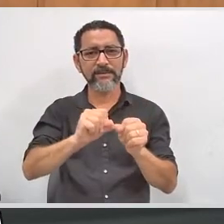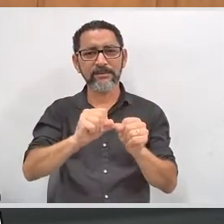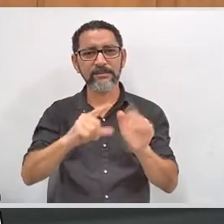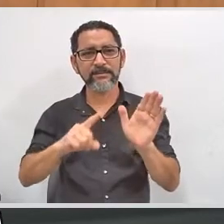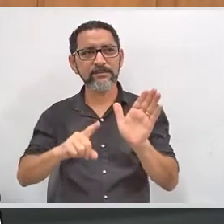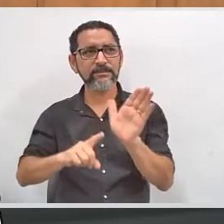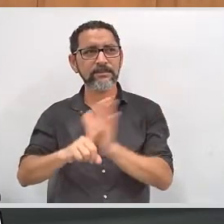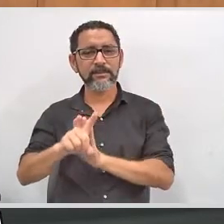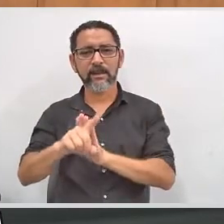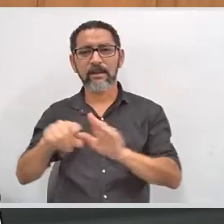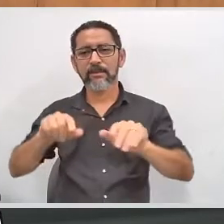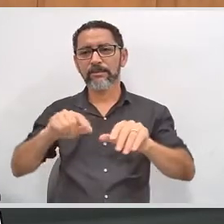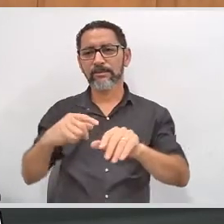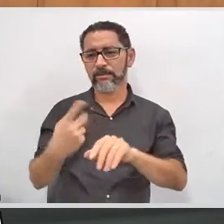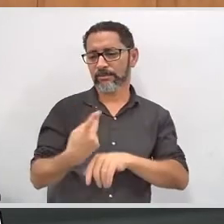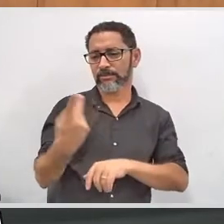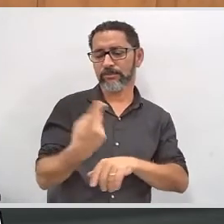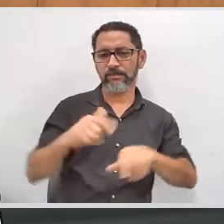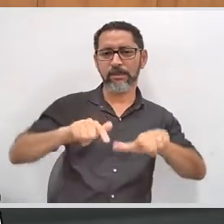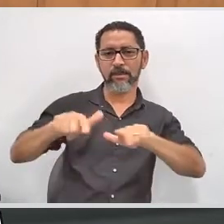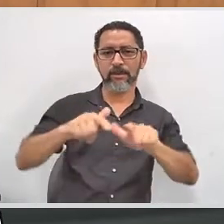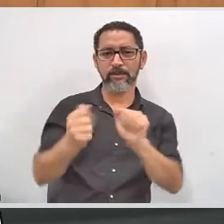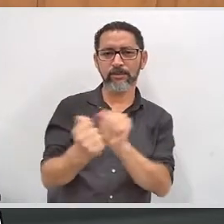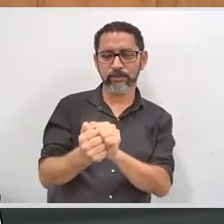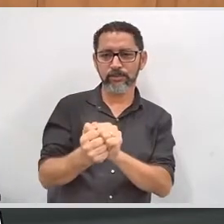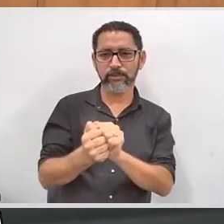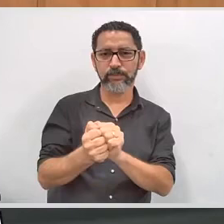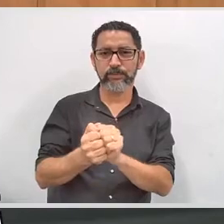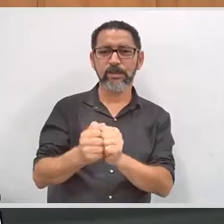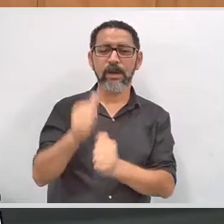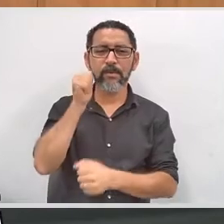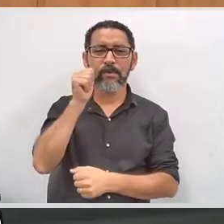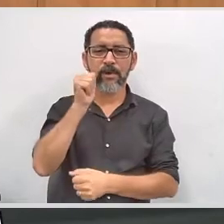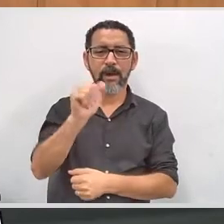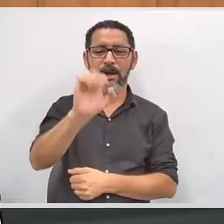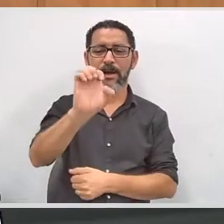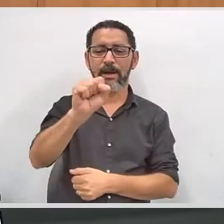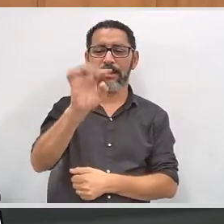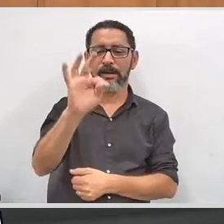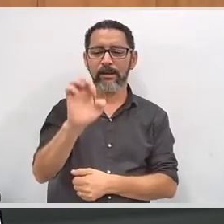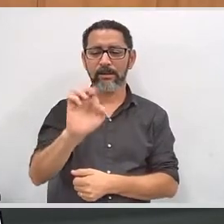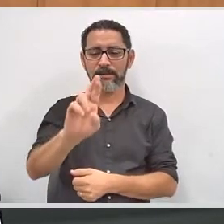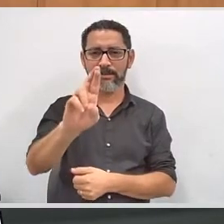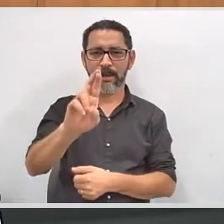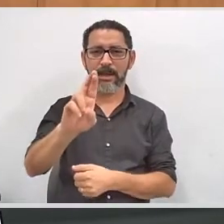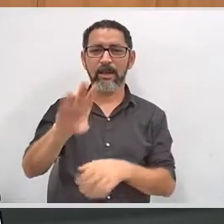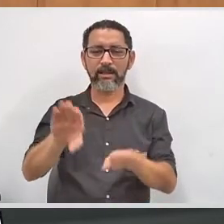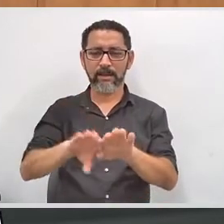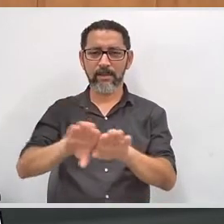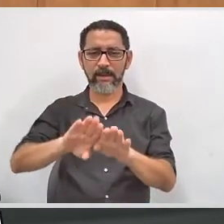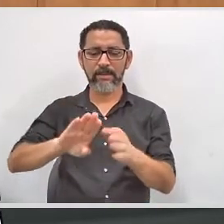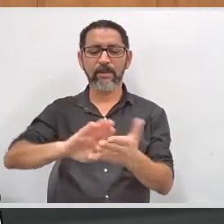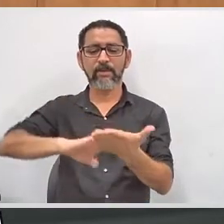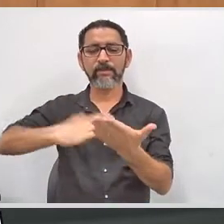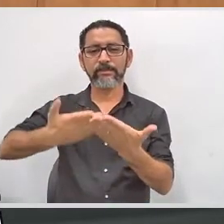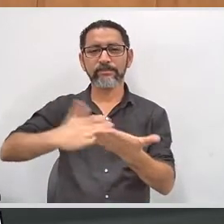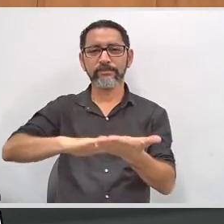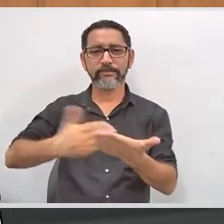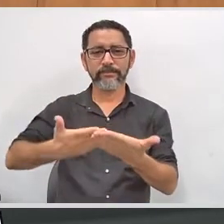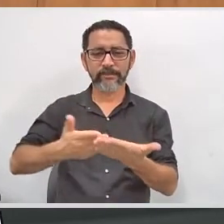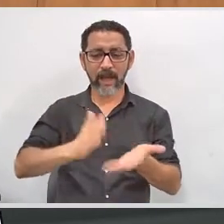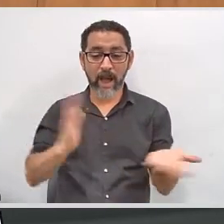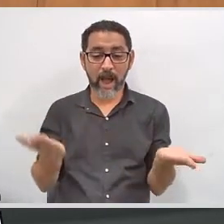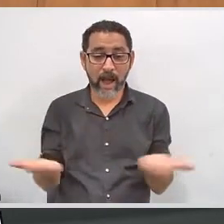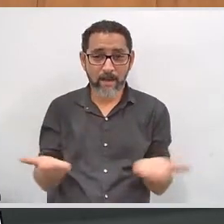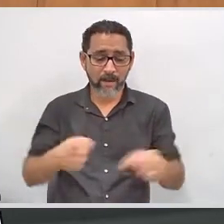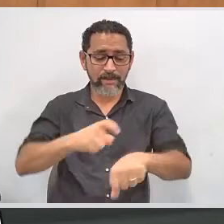permuta, os dois trabalhando juntos, a Esterte e o Búcio Rosa da Cruz. A Esterte está aqui e o Ednilson está ali.